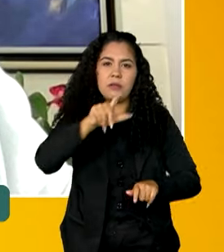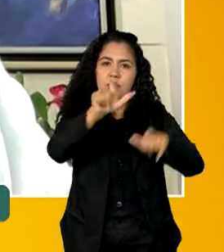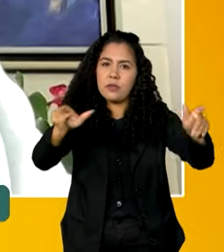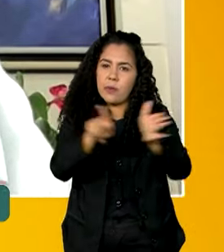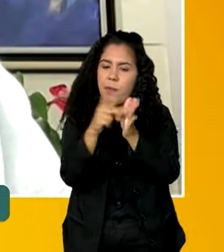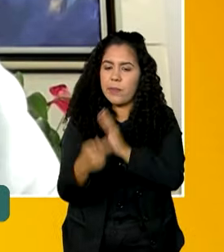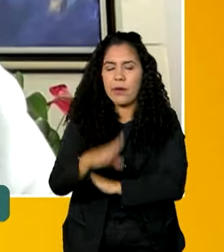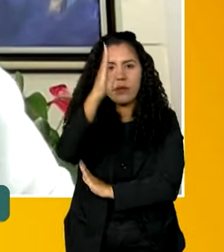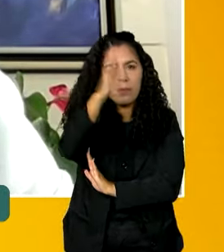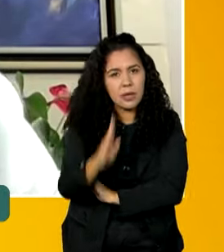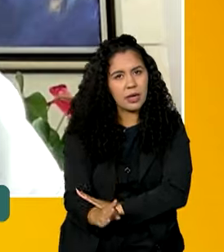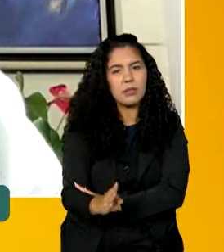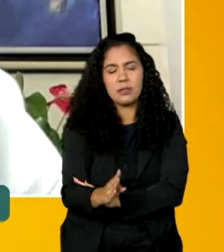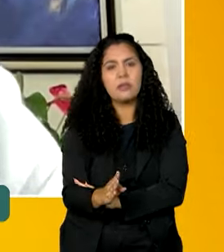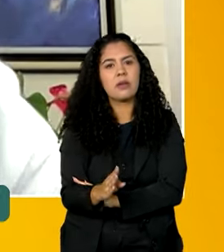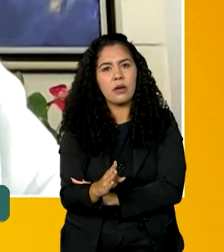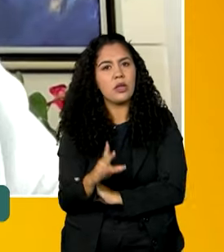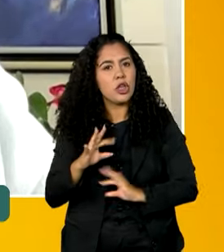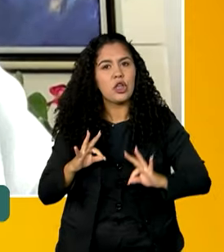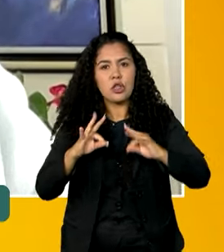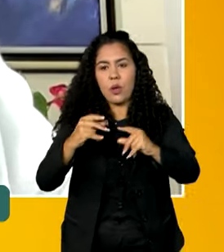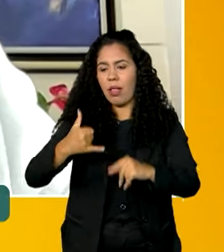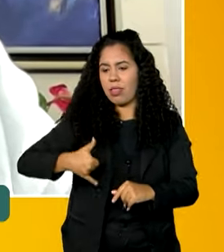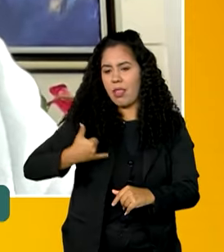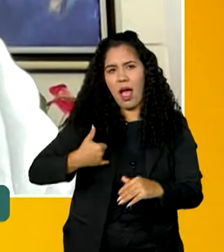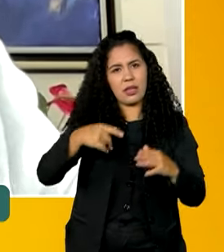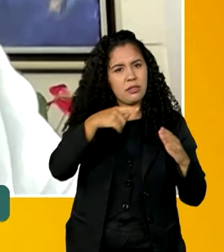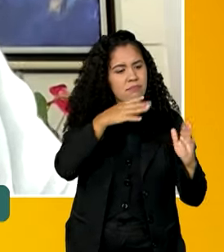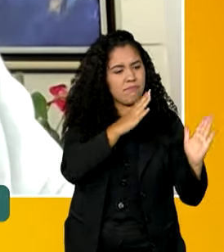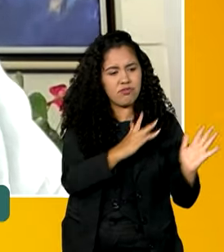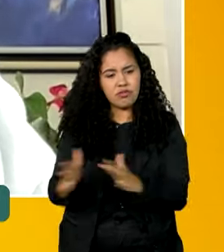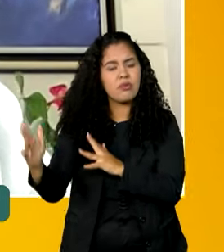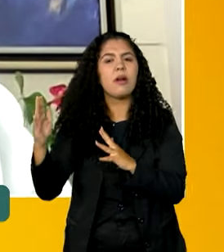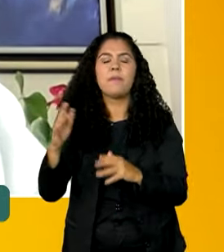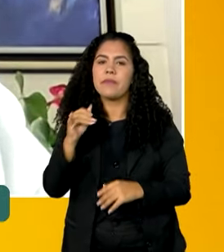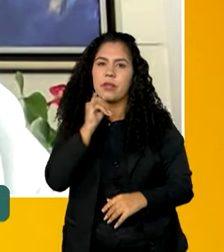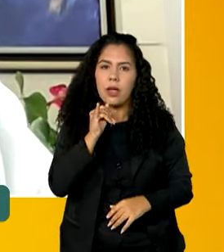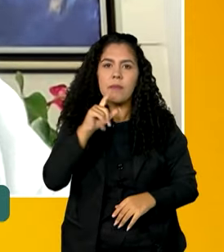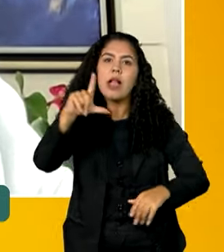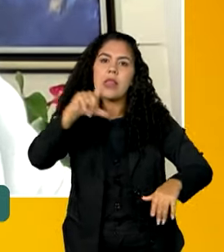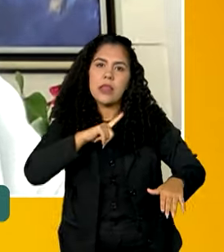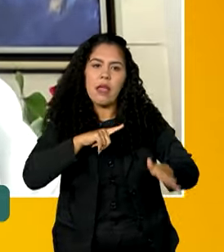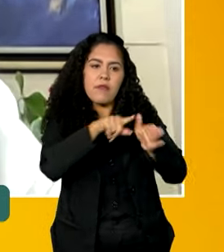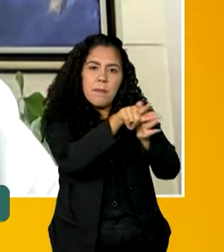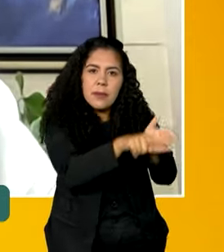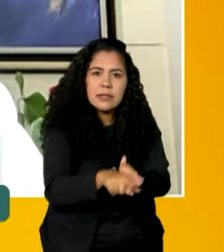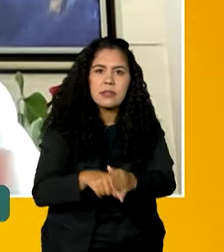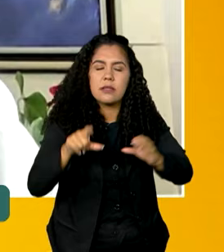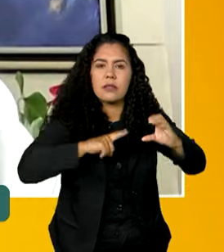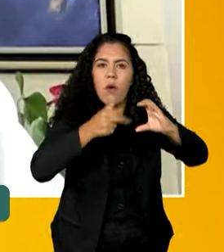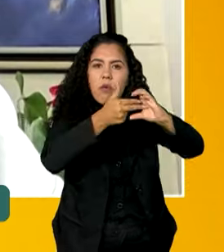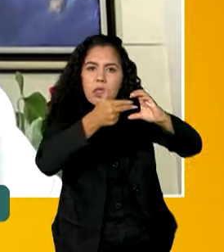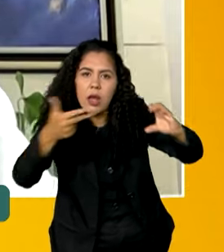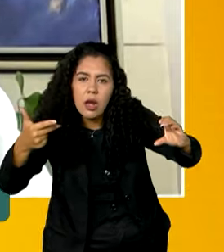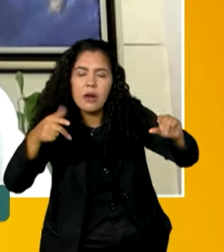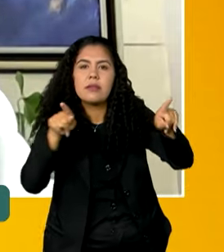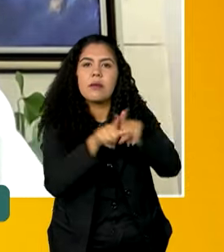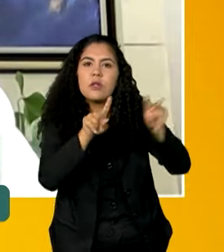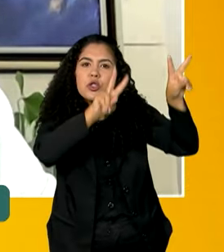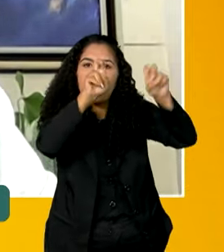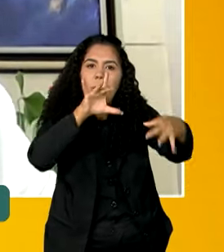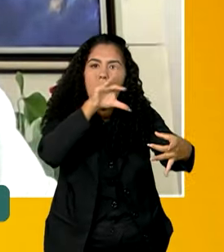e as brasileiras em todas as faixas etárias. Houve pesquisa em neurociência cognitiva da música.